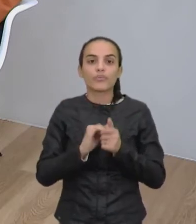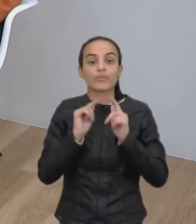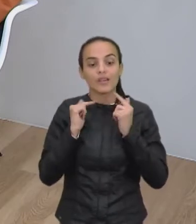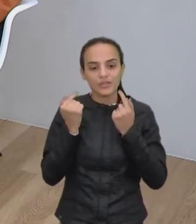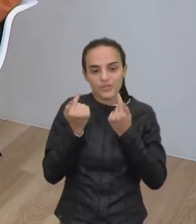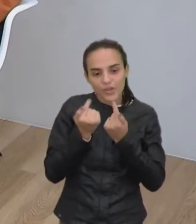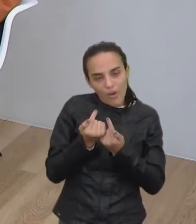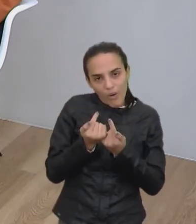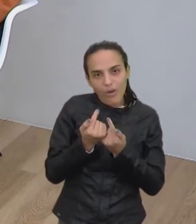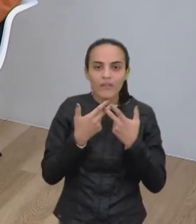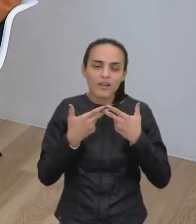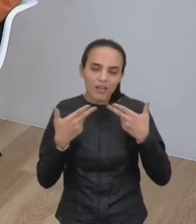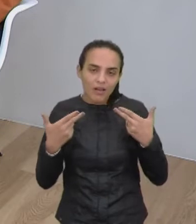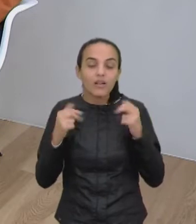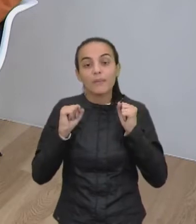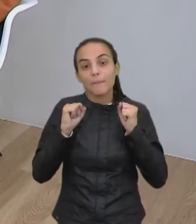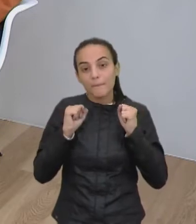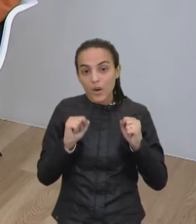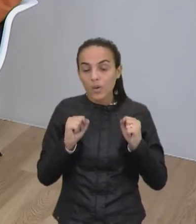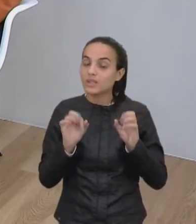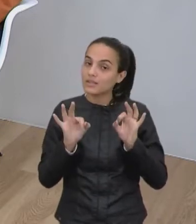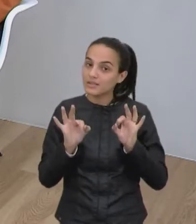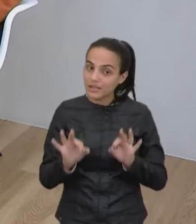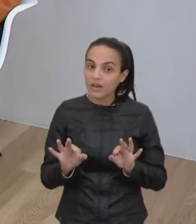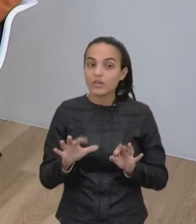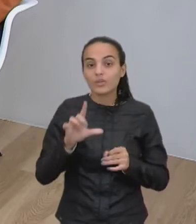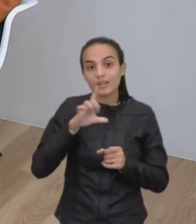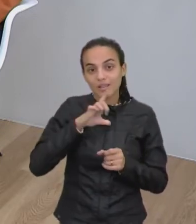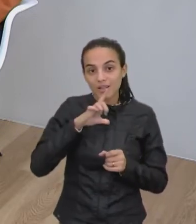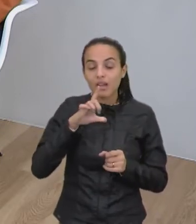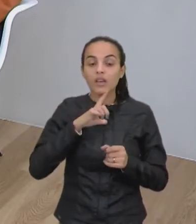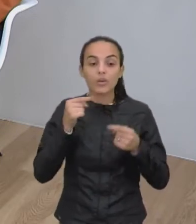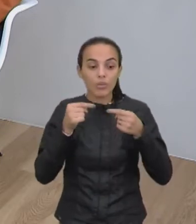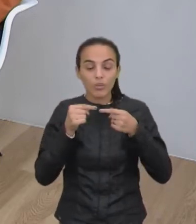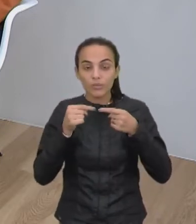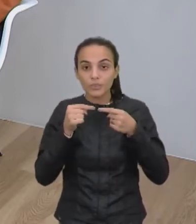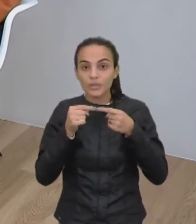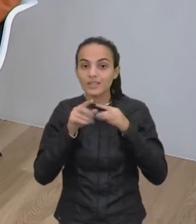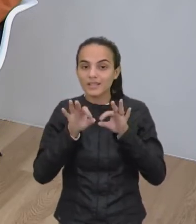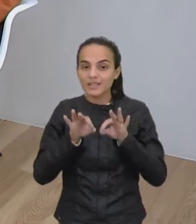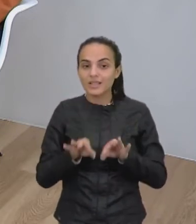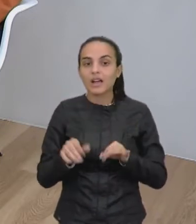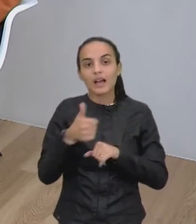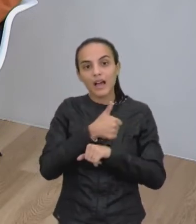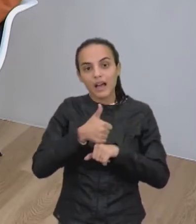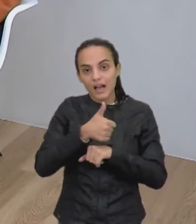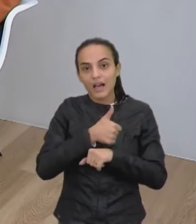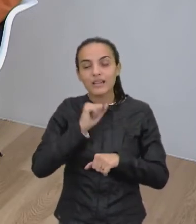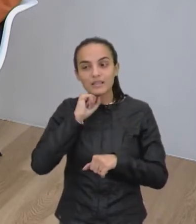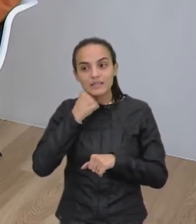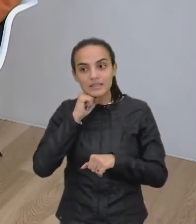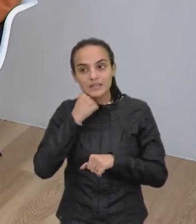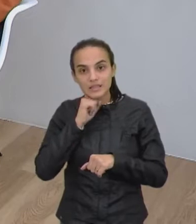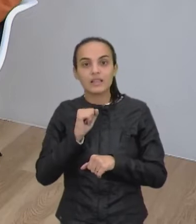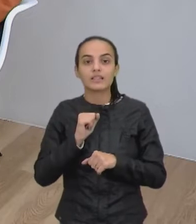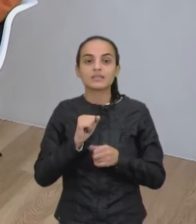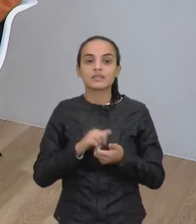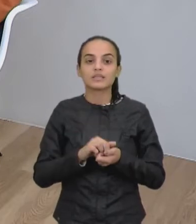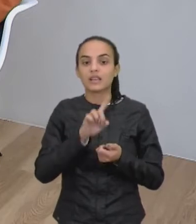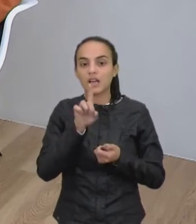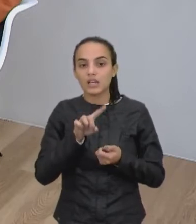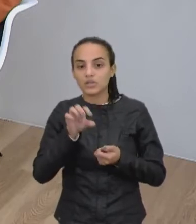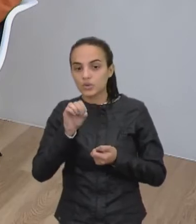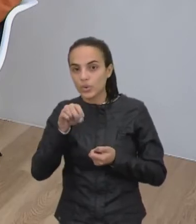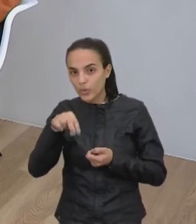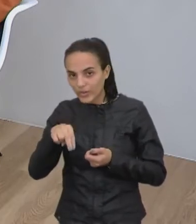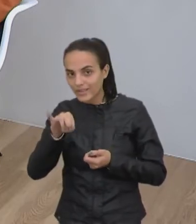geógrafos que podem, né, que estão aí relacionados com a área de ciências das humanidades, né,